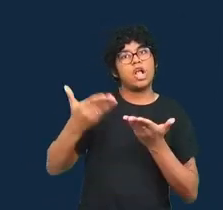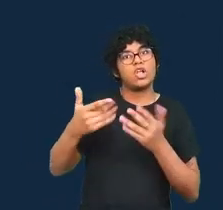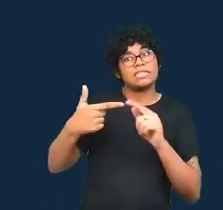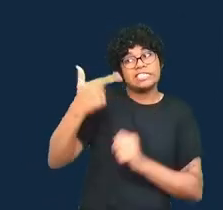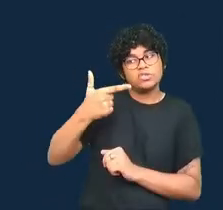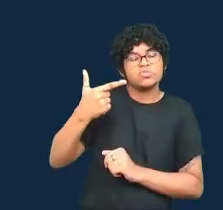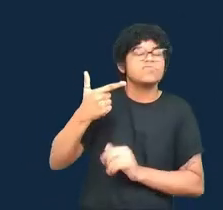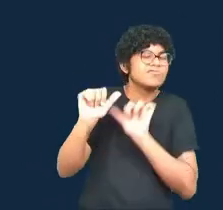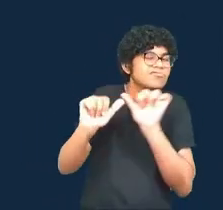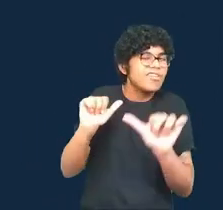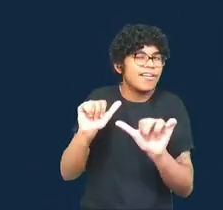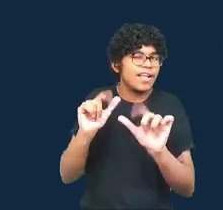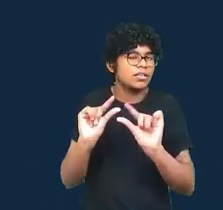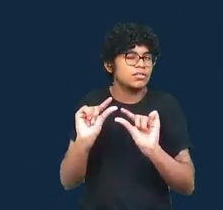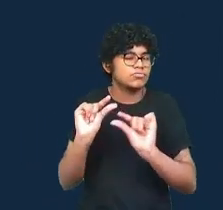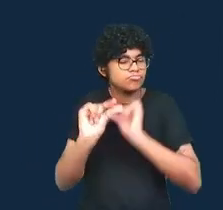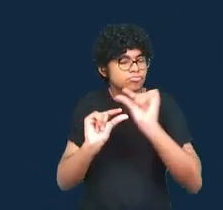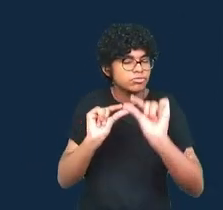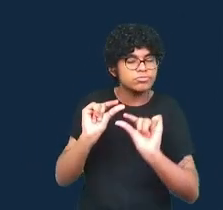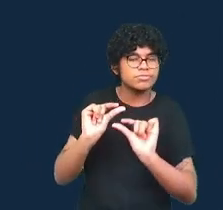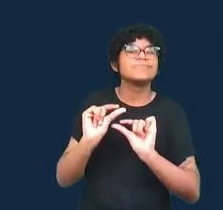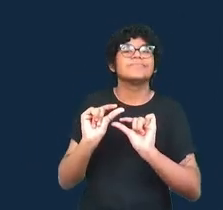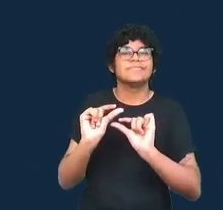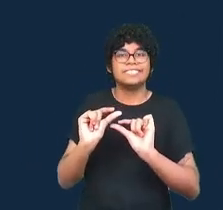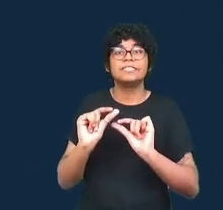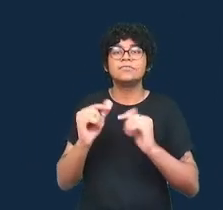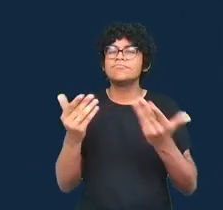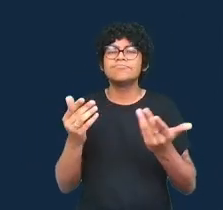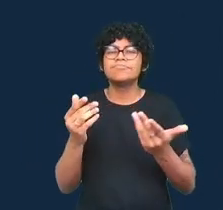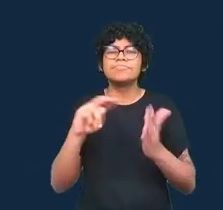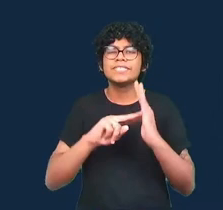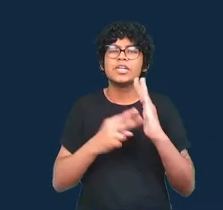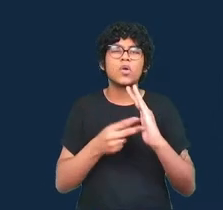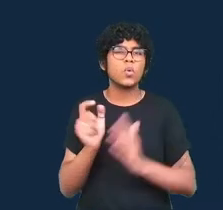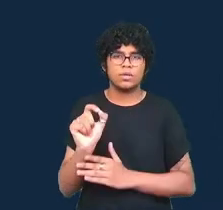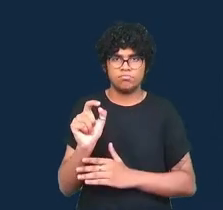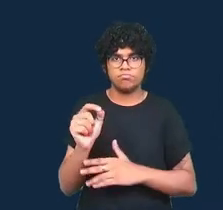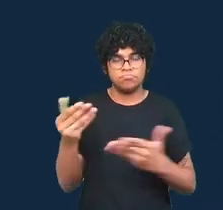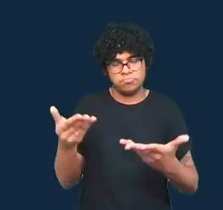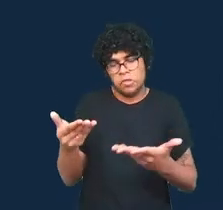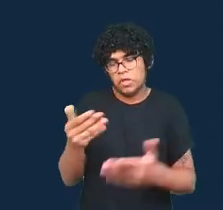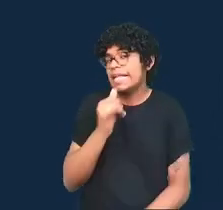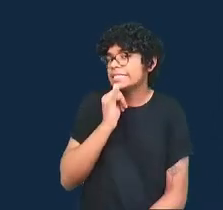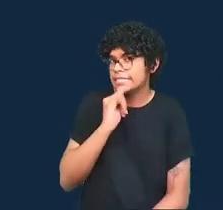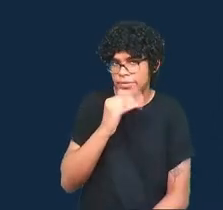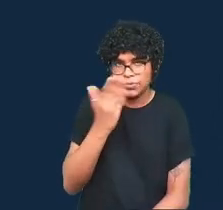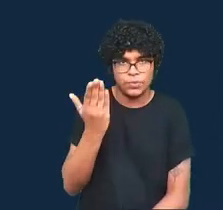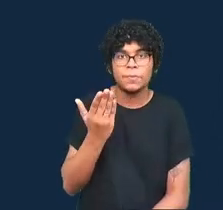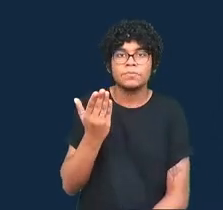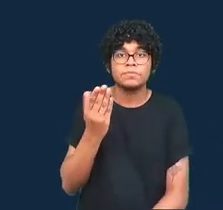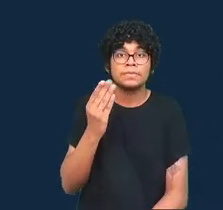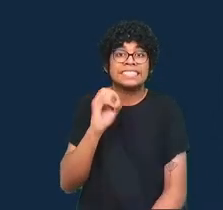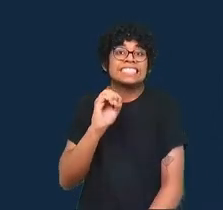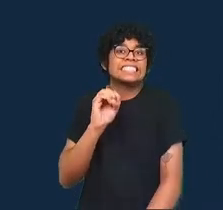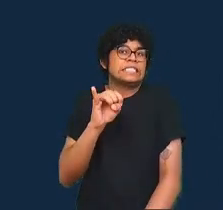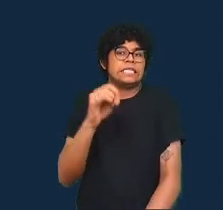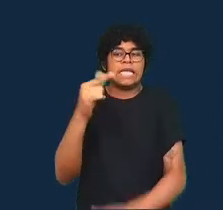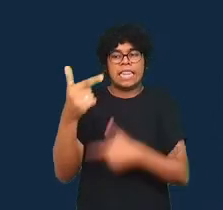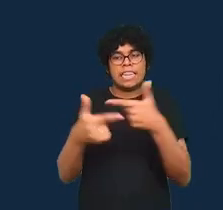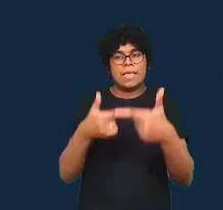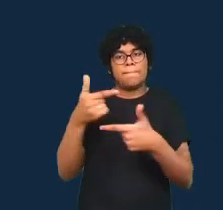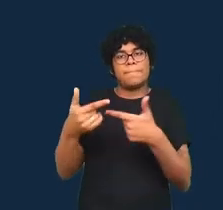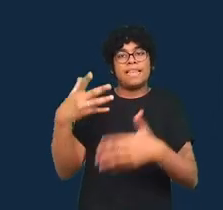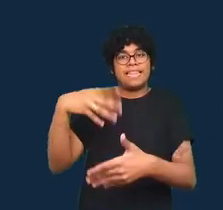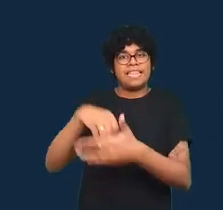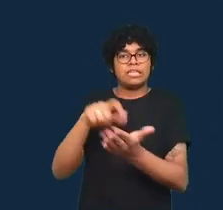Então, o que eu quero dizer com isso? E deixem-me dar-lhes um exemplo. Se você trabalha no jornalismo de dados,